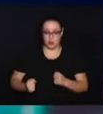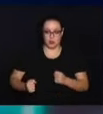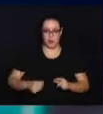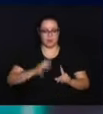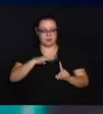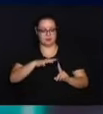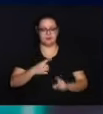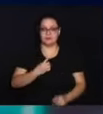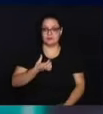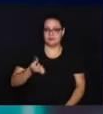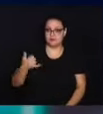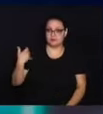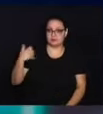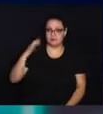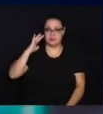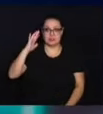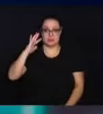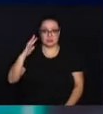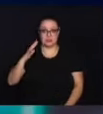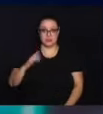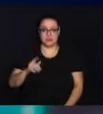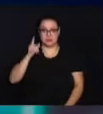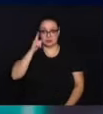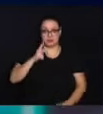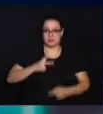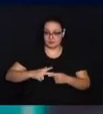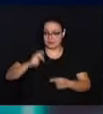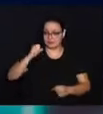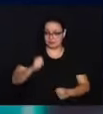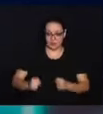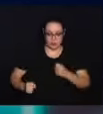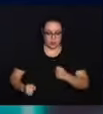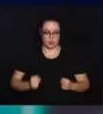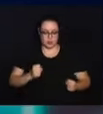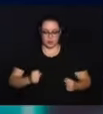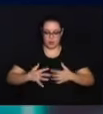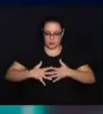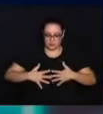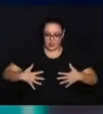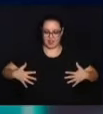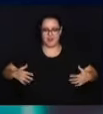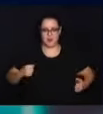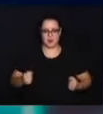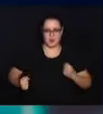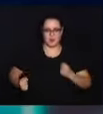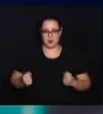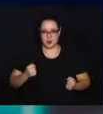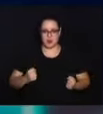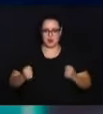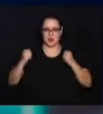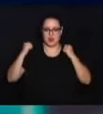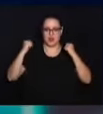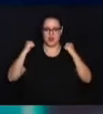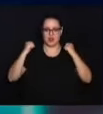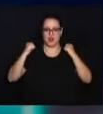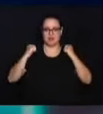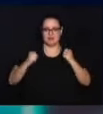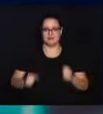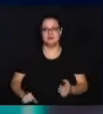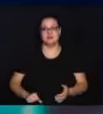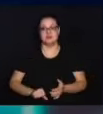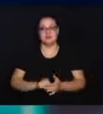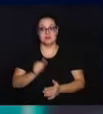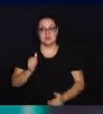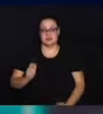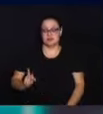Com 16 anos, já sonhava em ganhar uma corrida. Foi quando, por uma brincadeira, fez seus